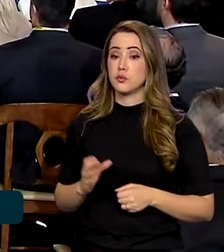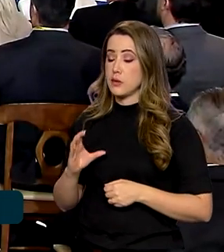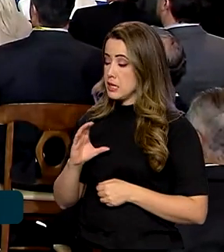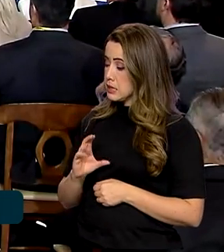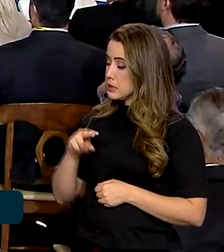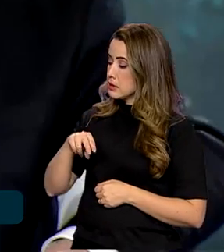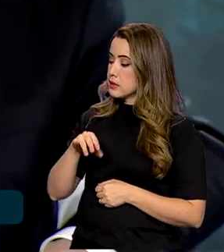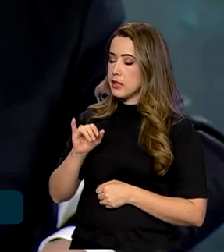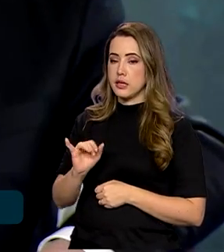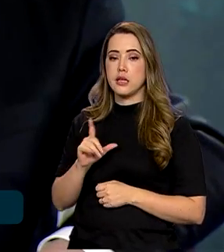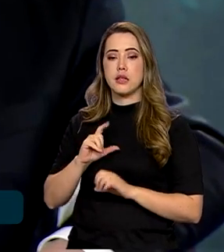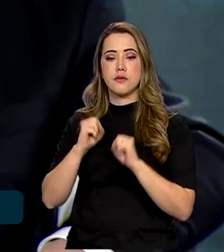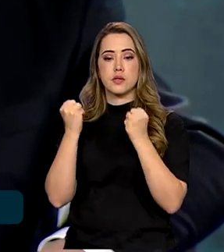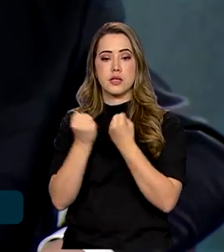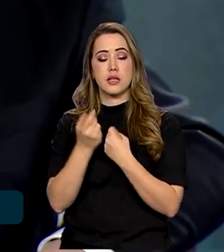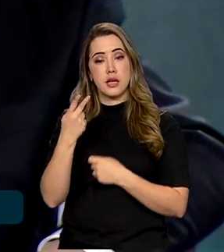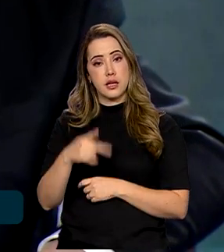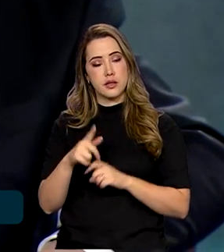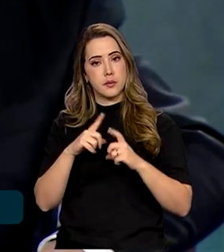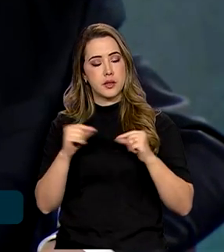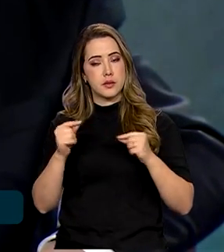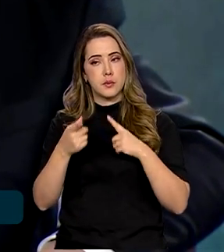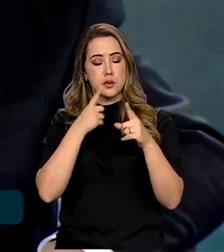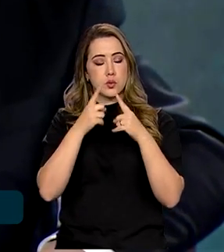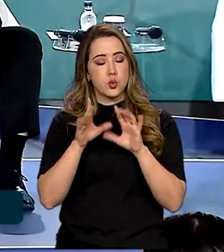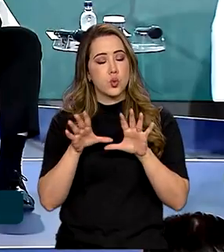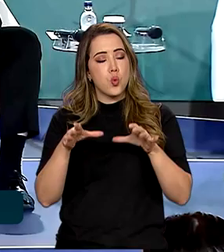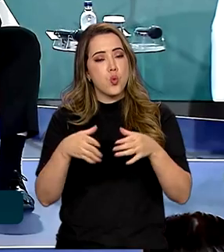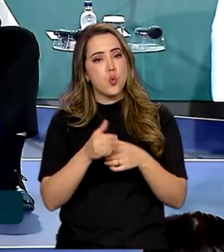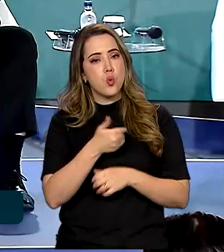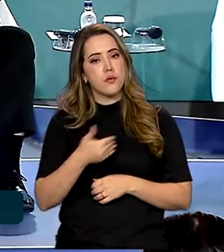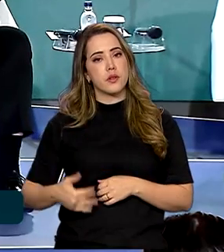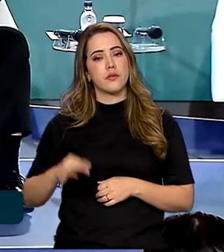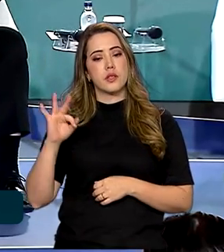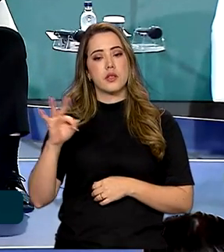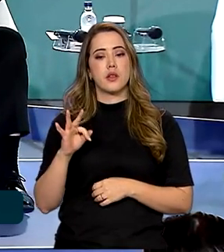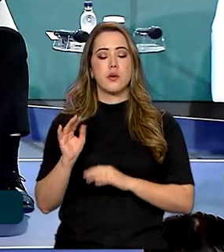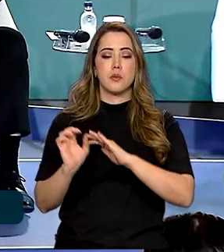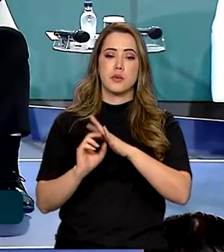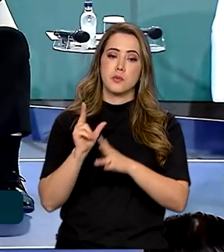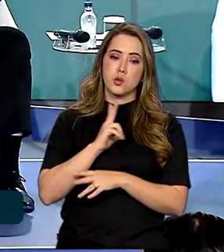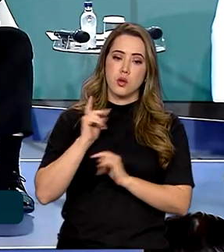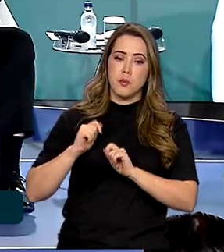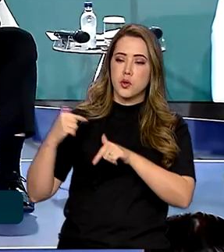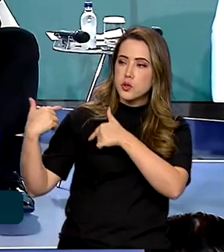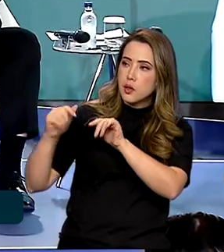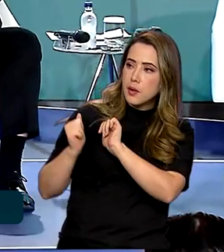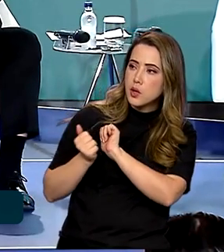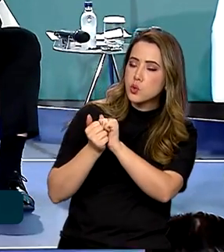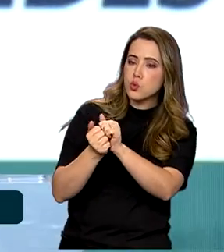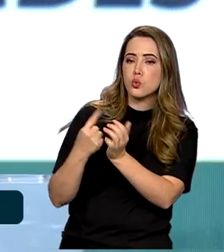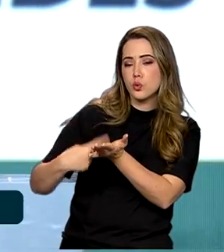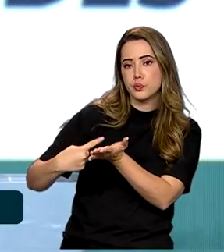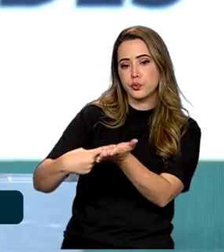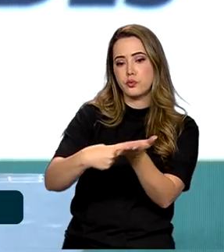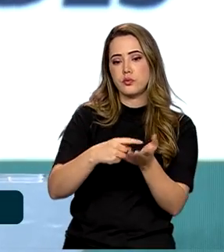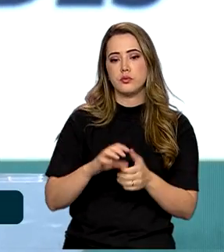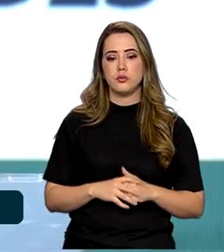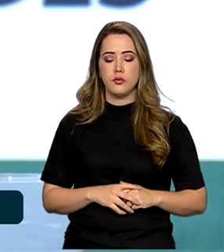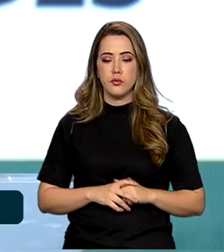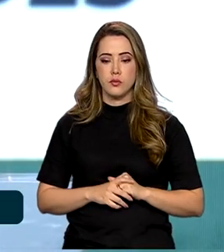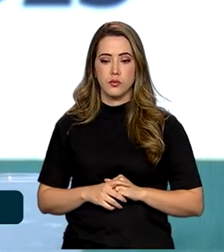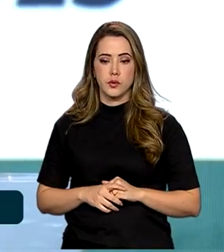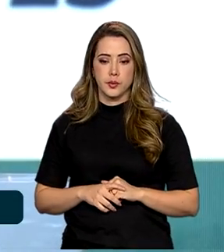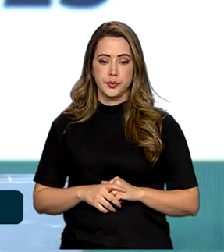Brasília para discutir como o governo federal e o setor privado podem trabalhar juntos na construção dessa agenda. As empresas